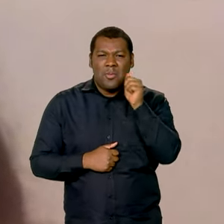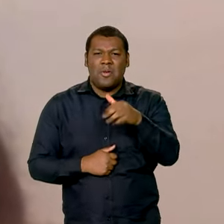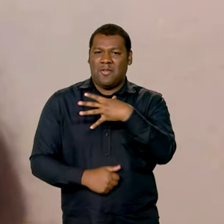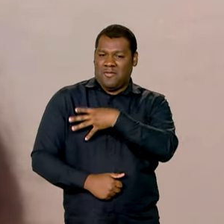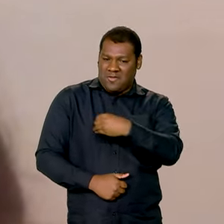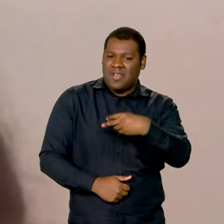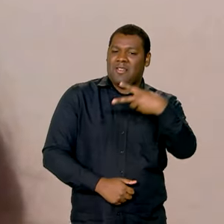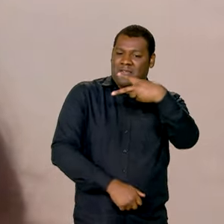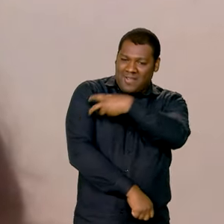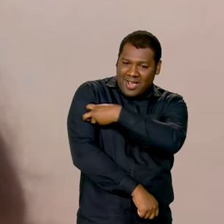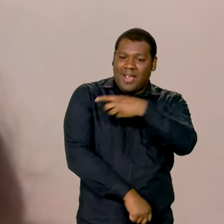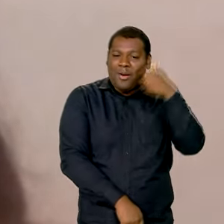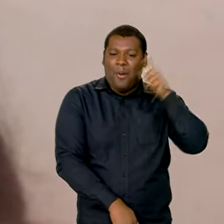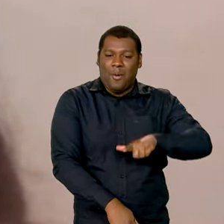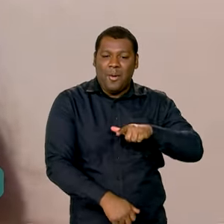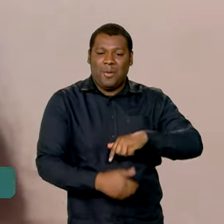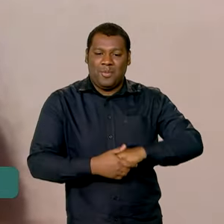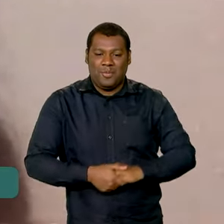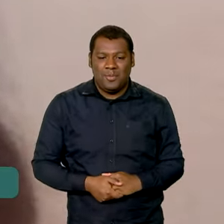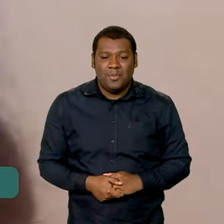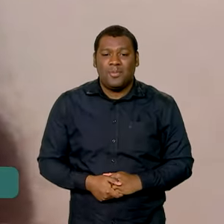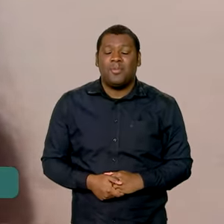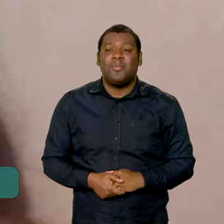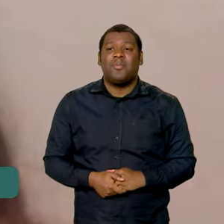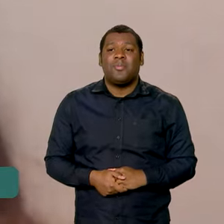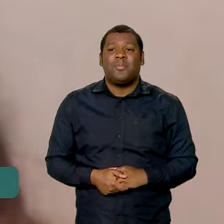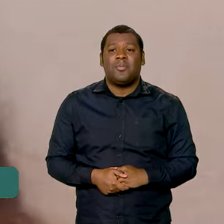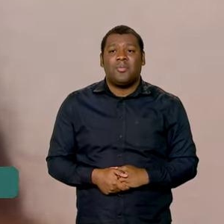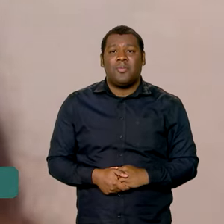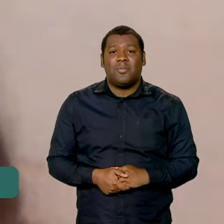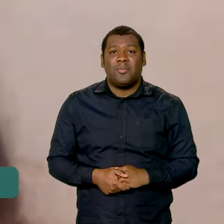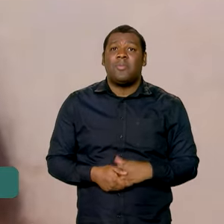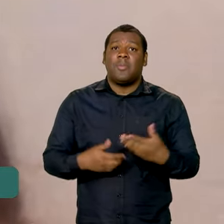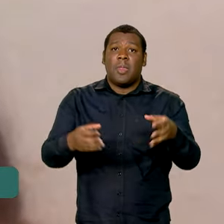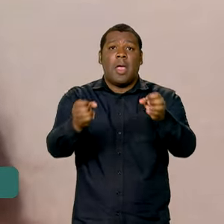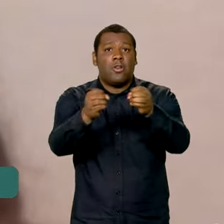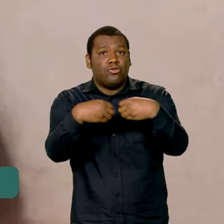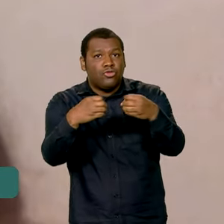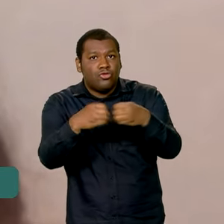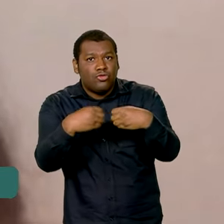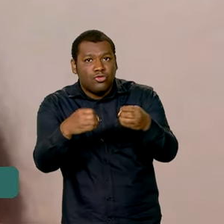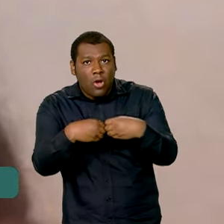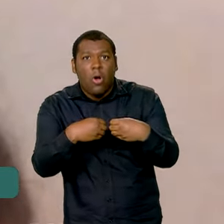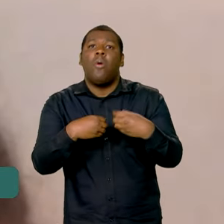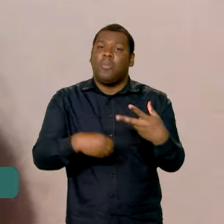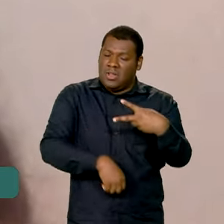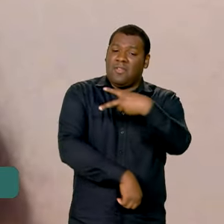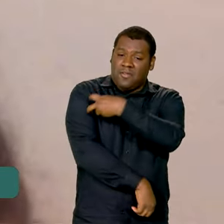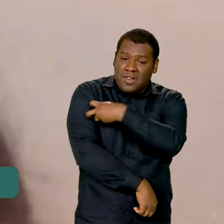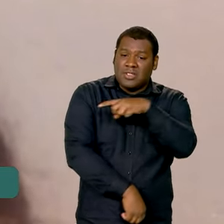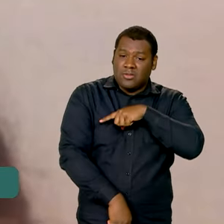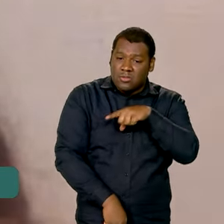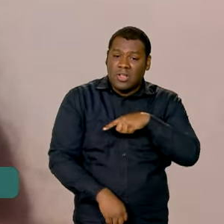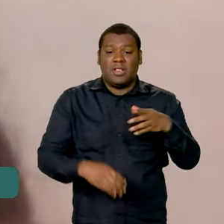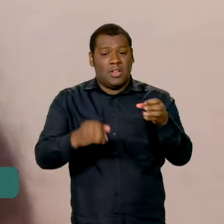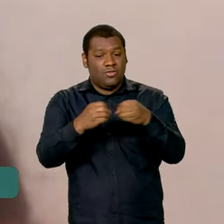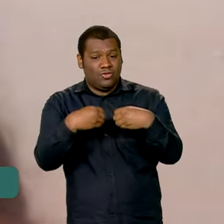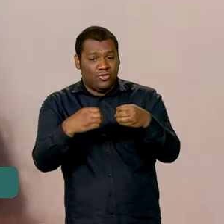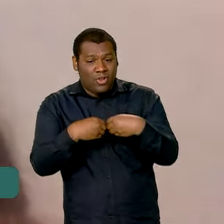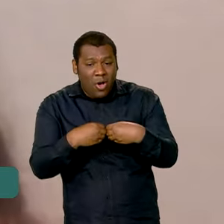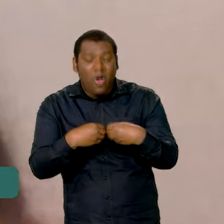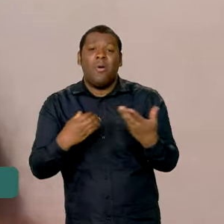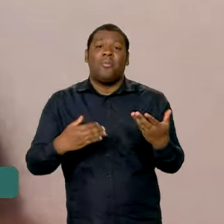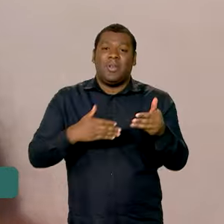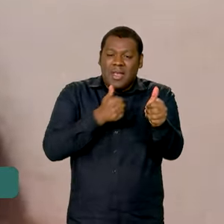parte boa também daqui é que está sendo dada também em shoppings, certo? Então tem um shopping perto da minha casa, moro em frente ao